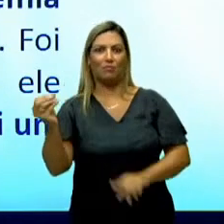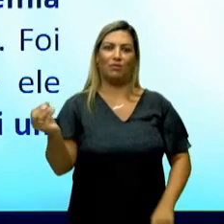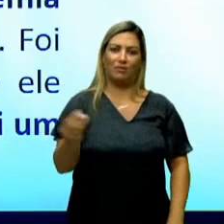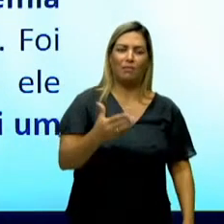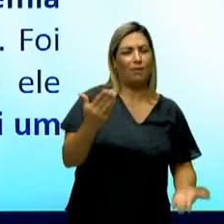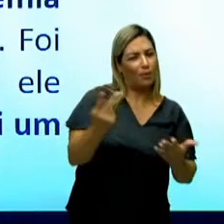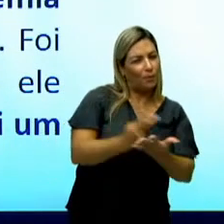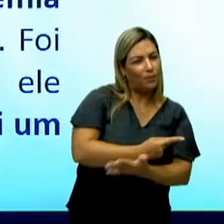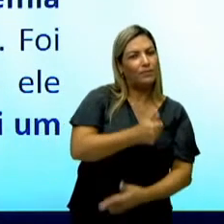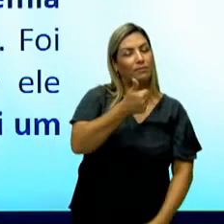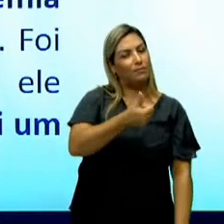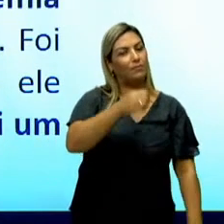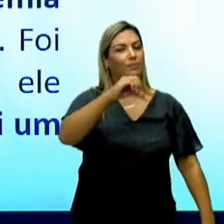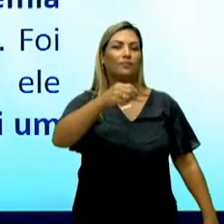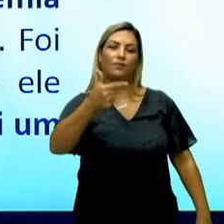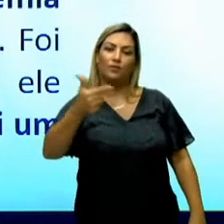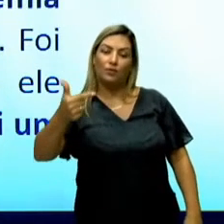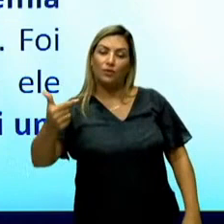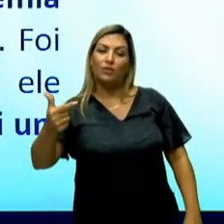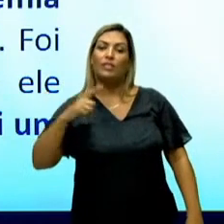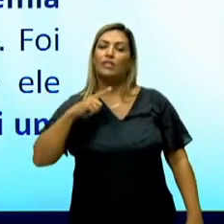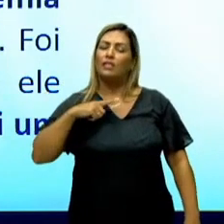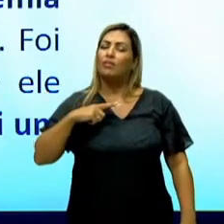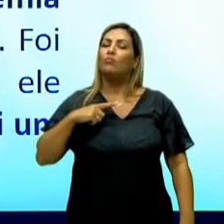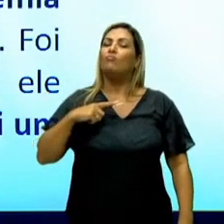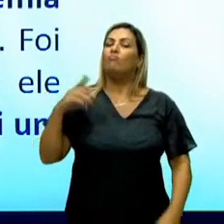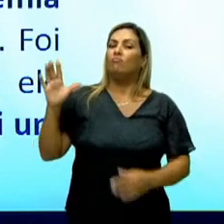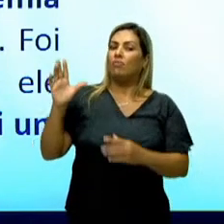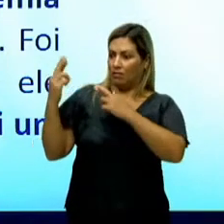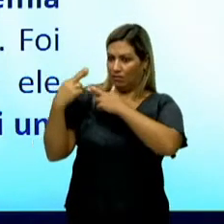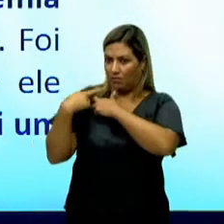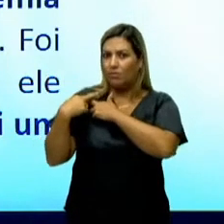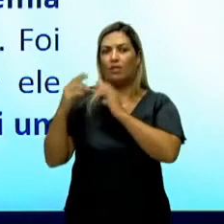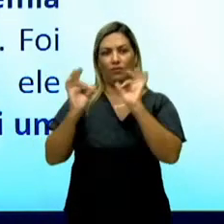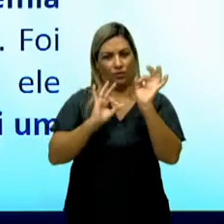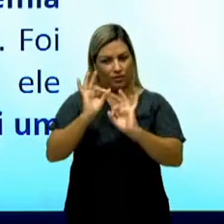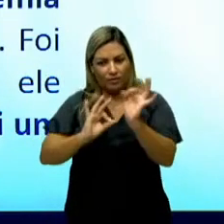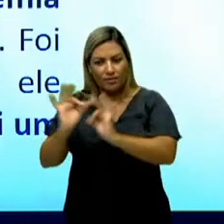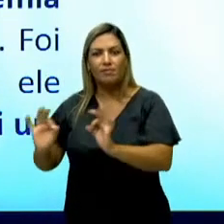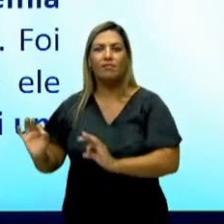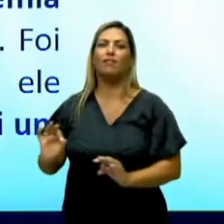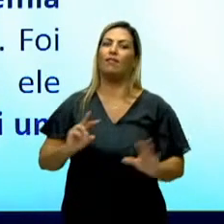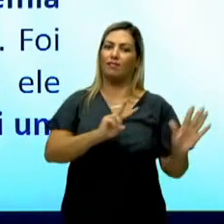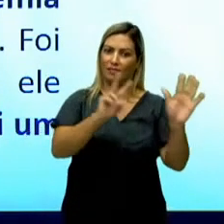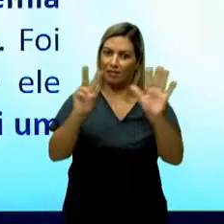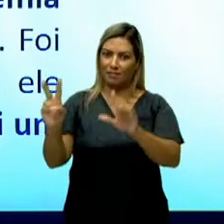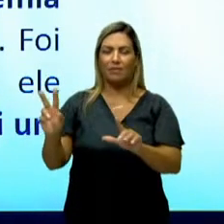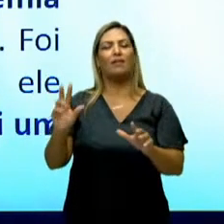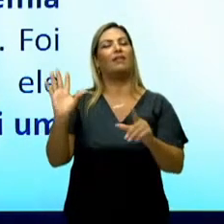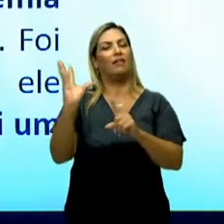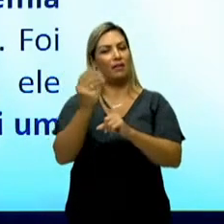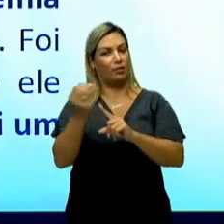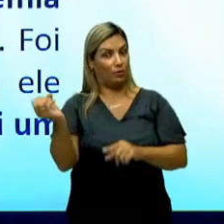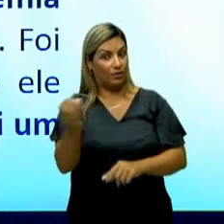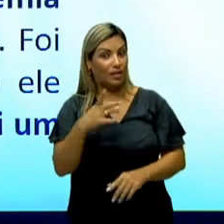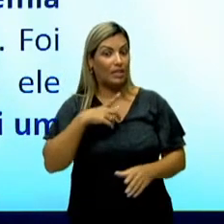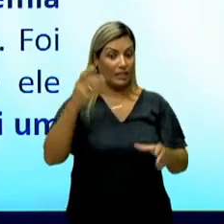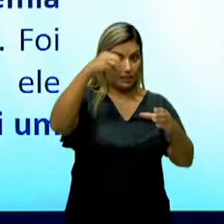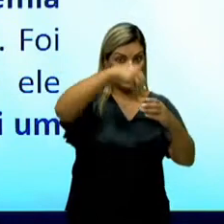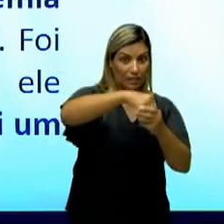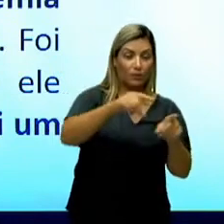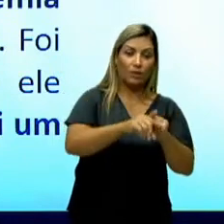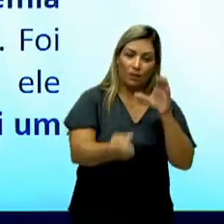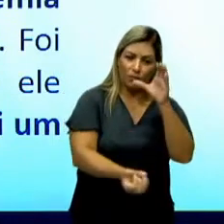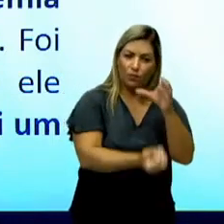E, além disso, uma das coisas que acontece também, que ele faz parte, é da